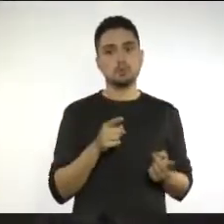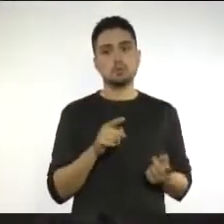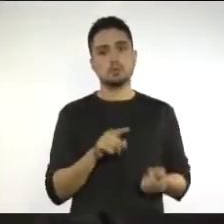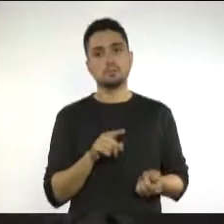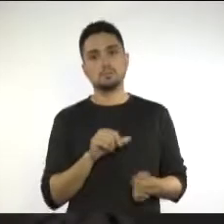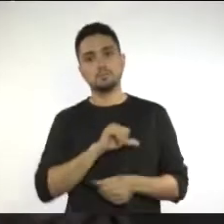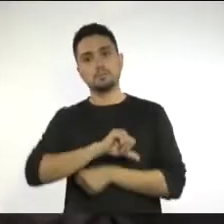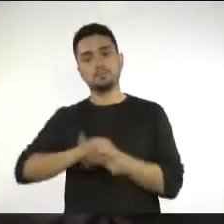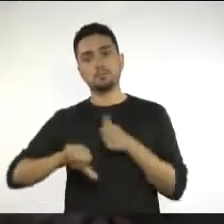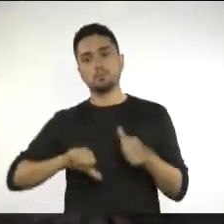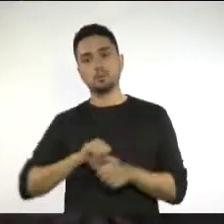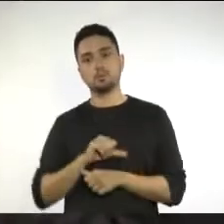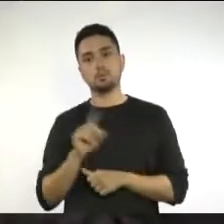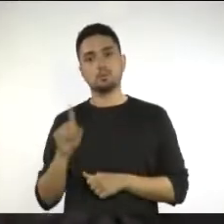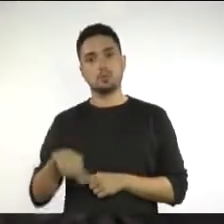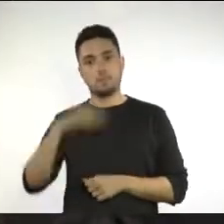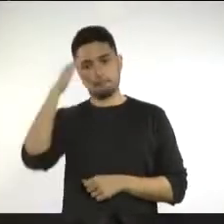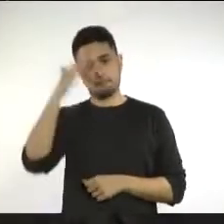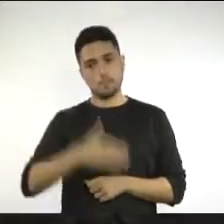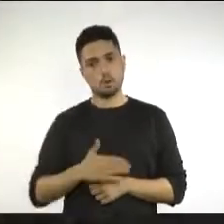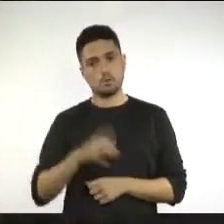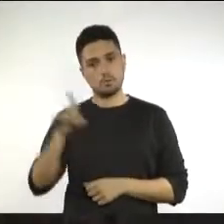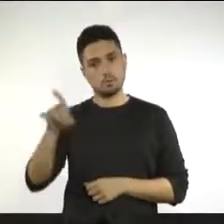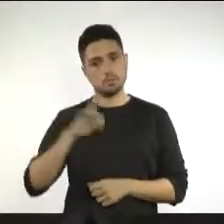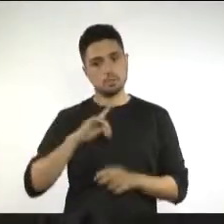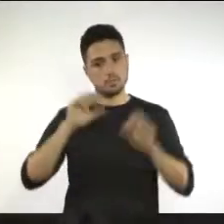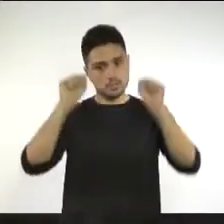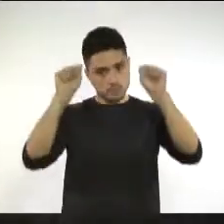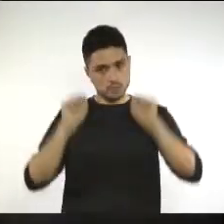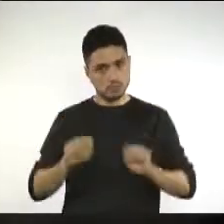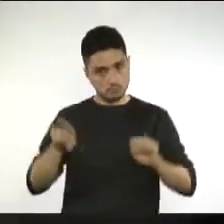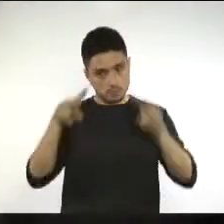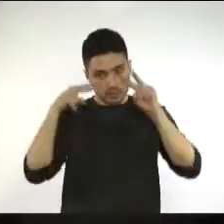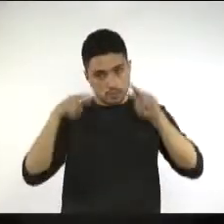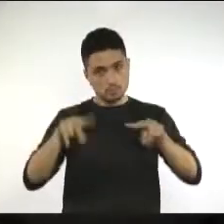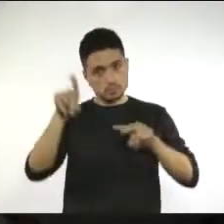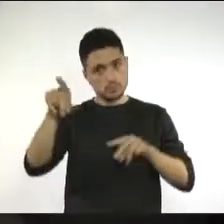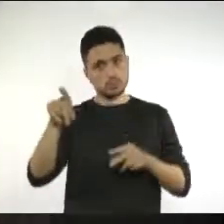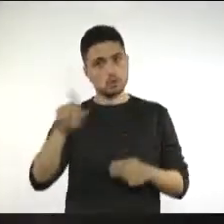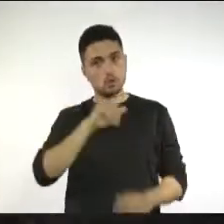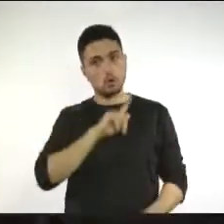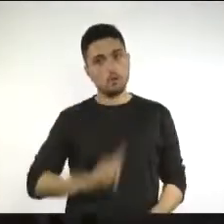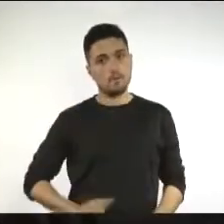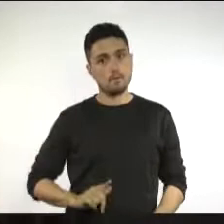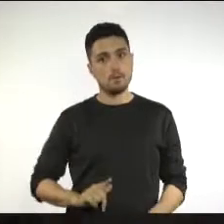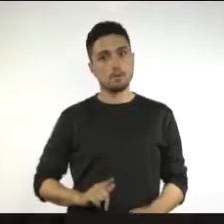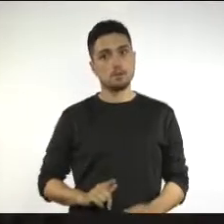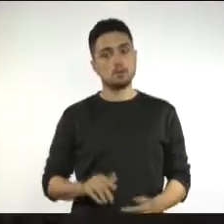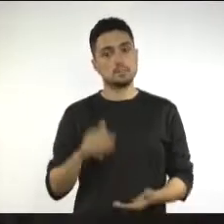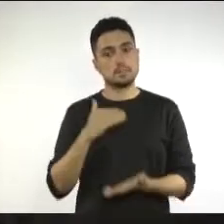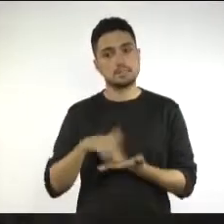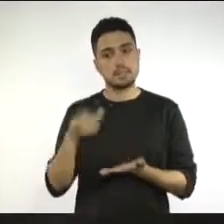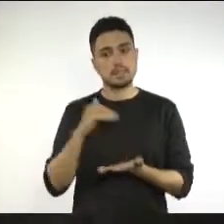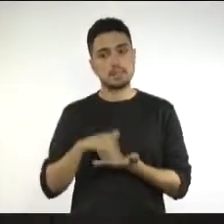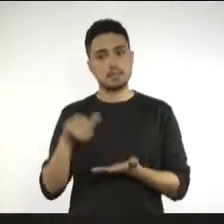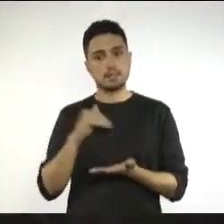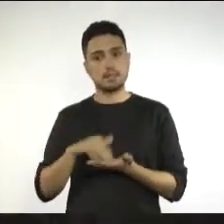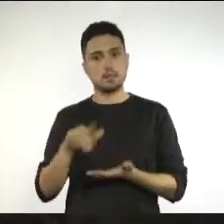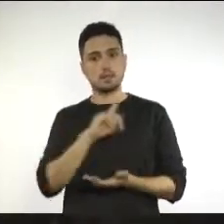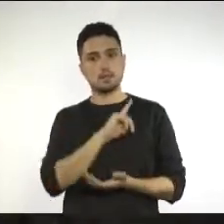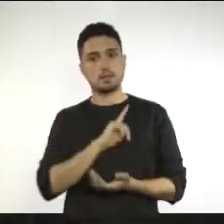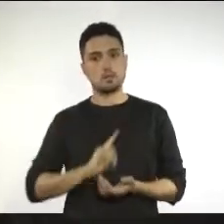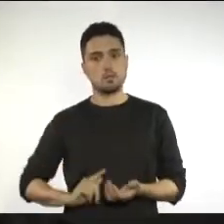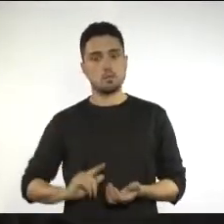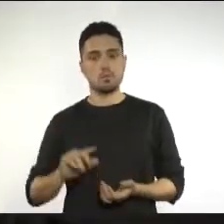V. Exª é testemunha da prova de que o governador, o secretário de Governo... Não foi o